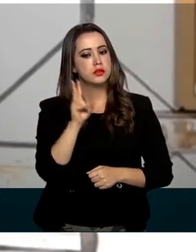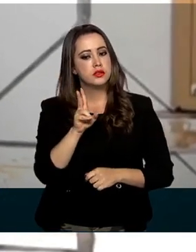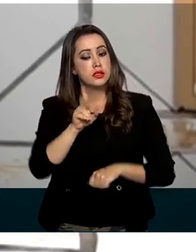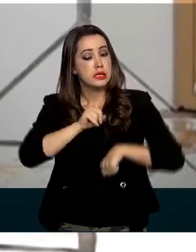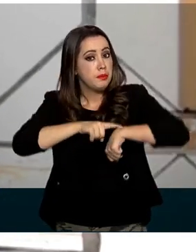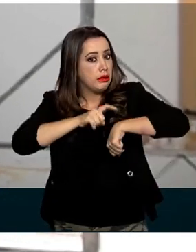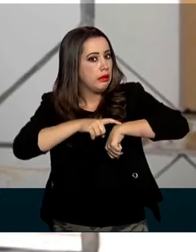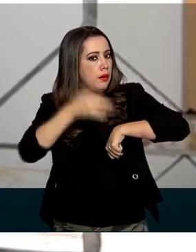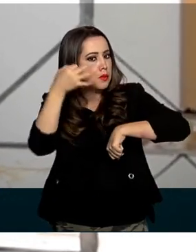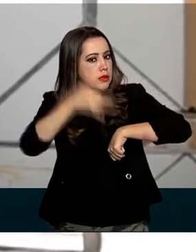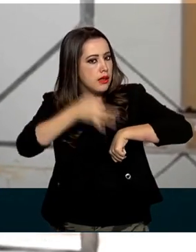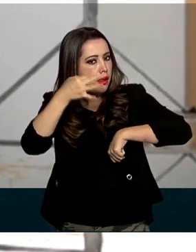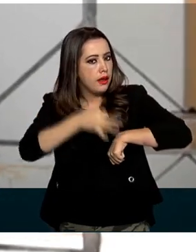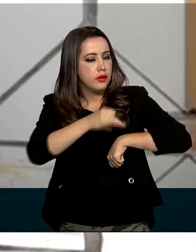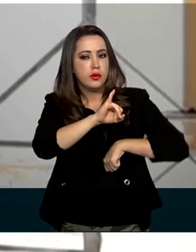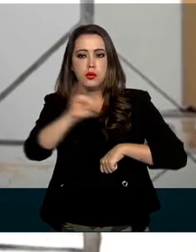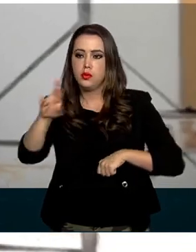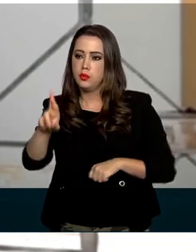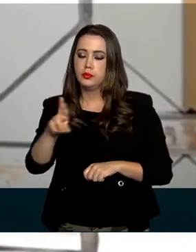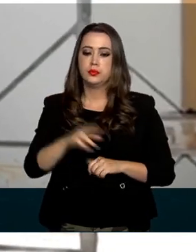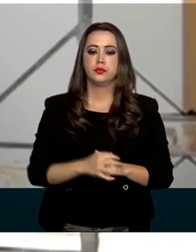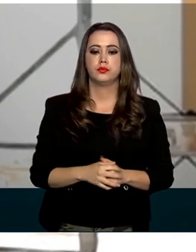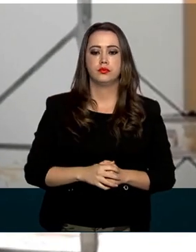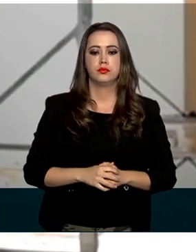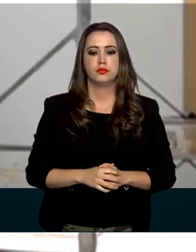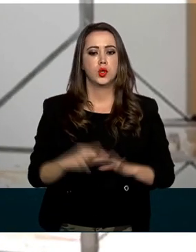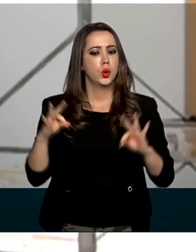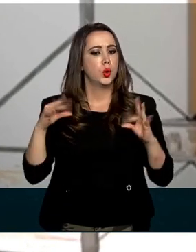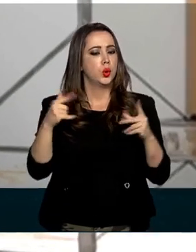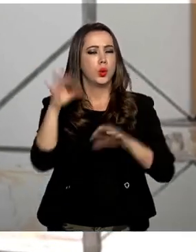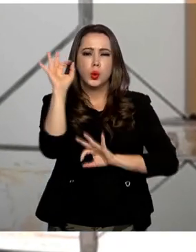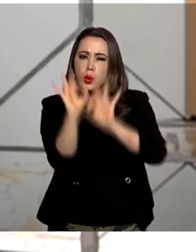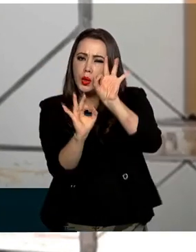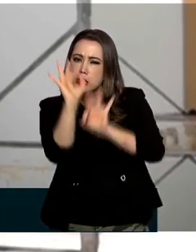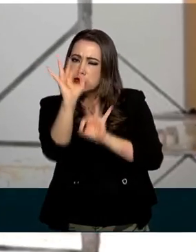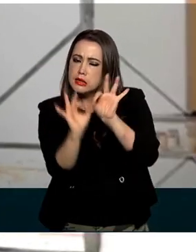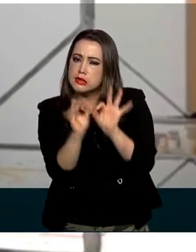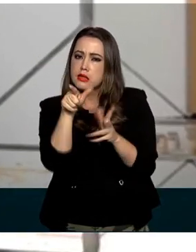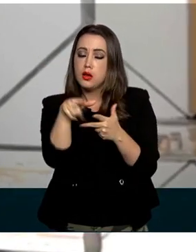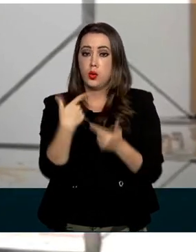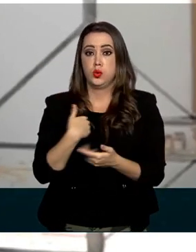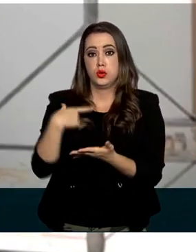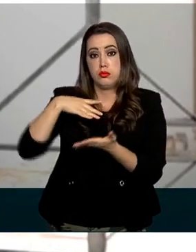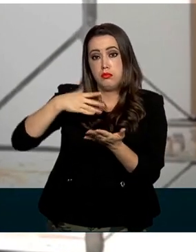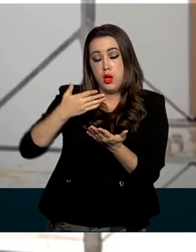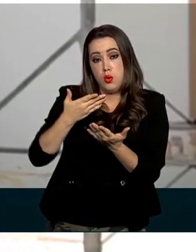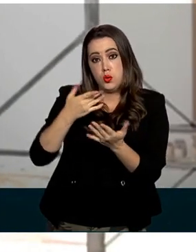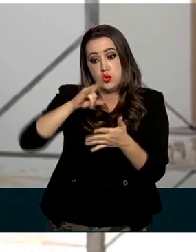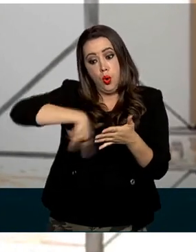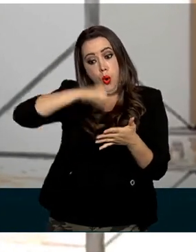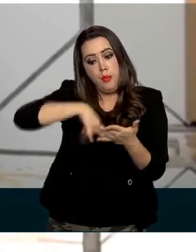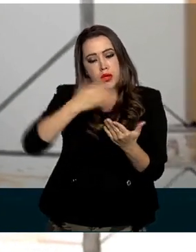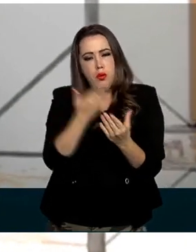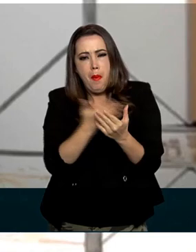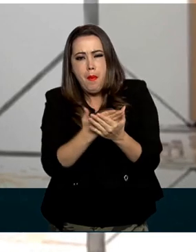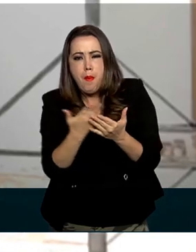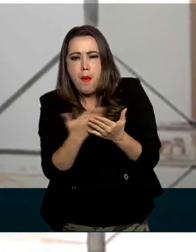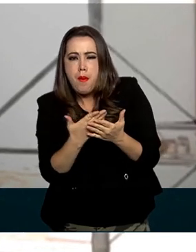das primeiras a entregar a declaração. Eu fiz toda a organização dos meus documentos e aí